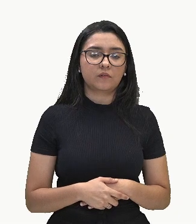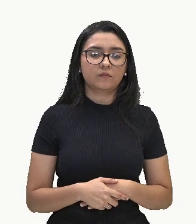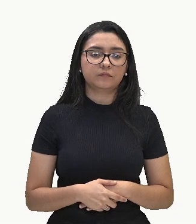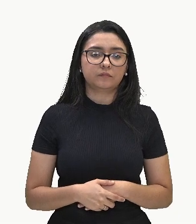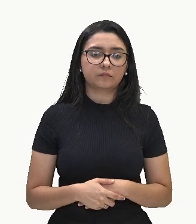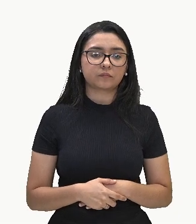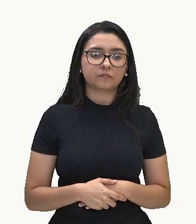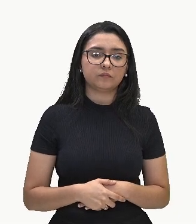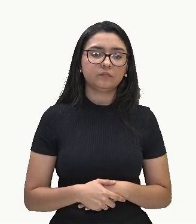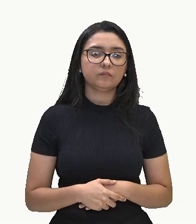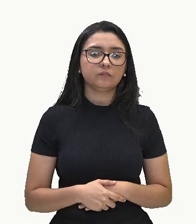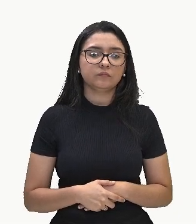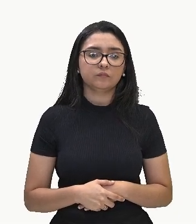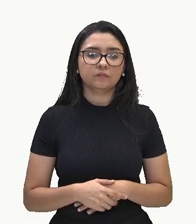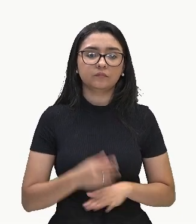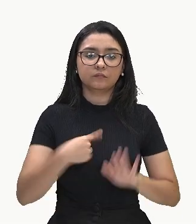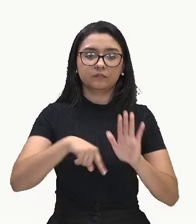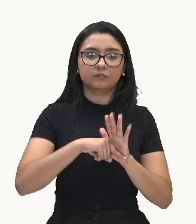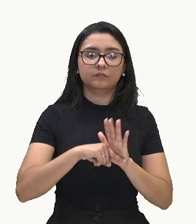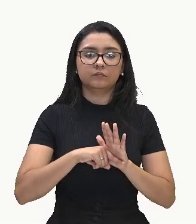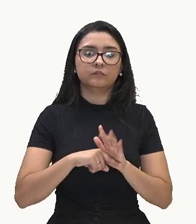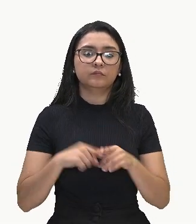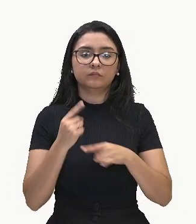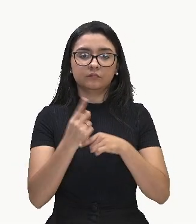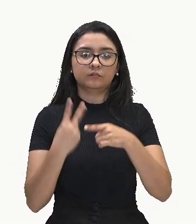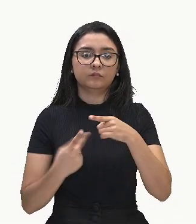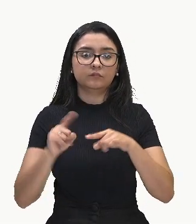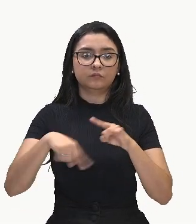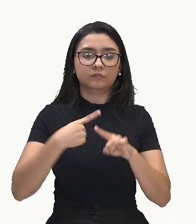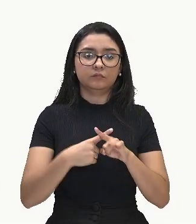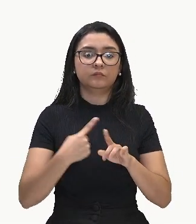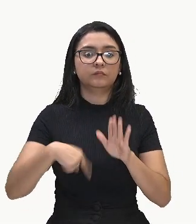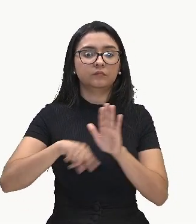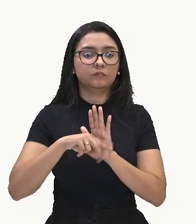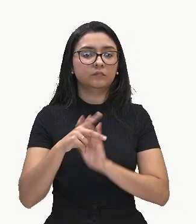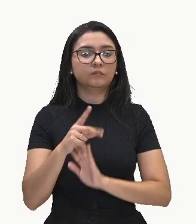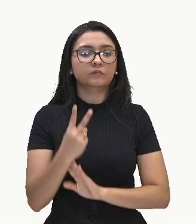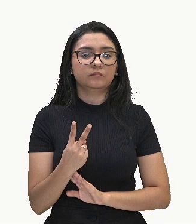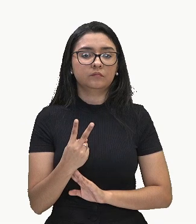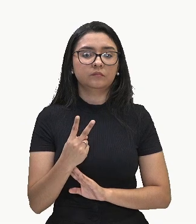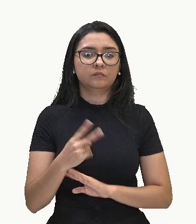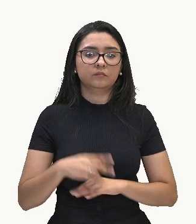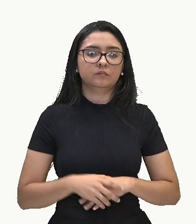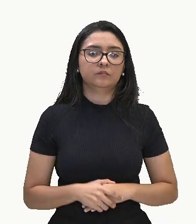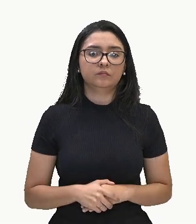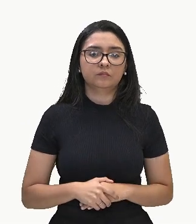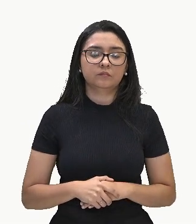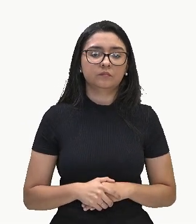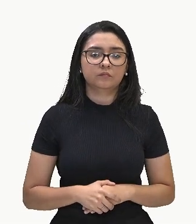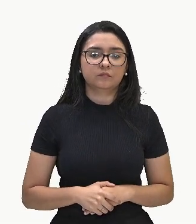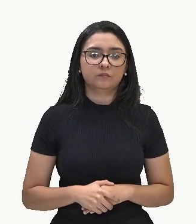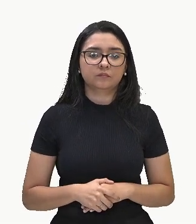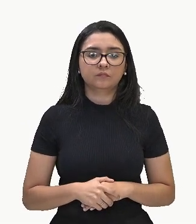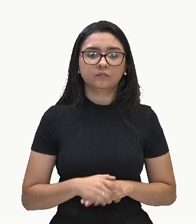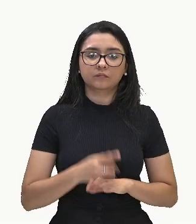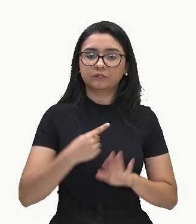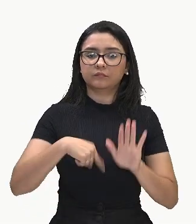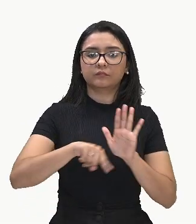Menos meio vezes menos 2. Então, menos meio